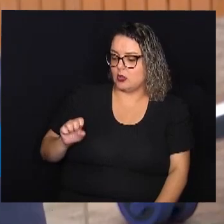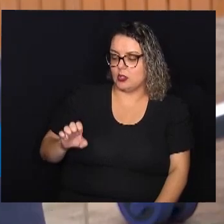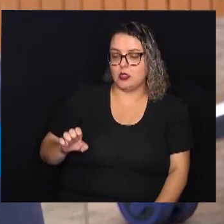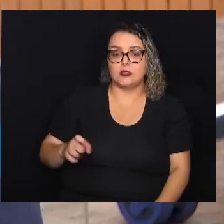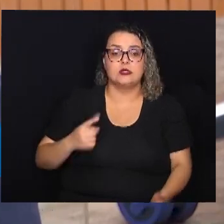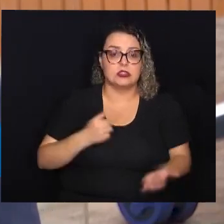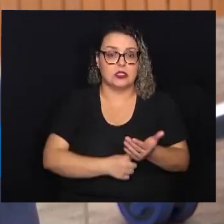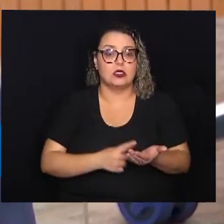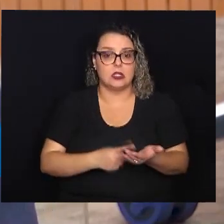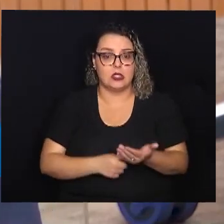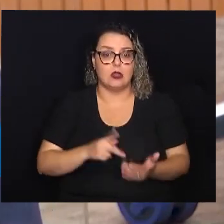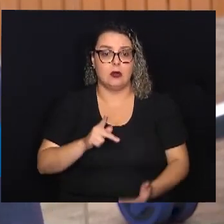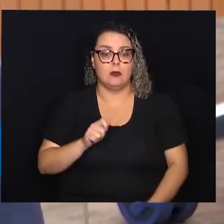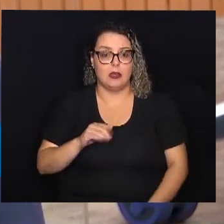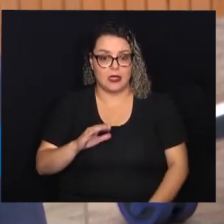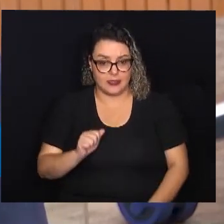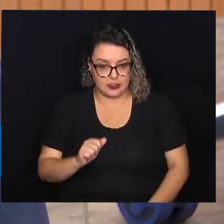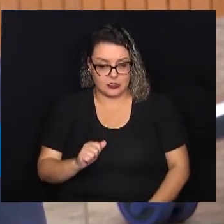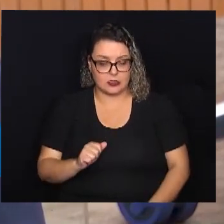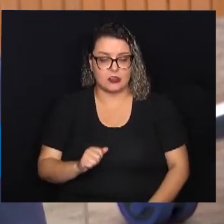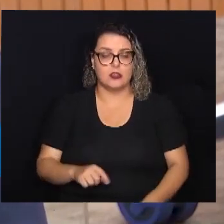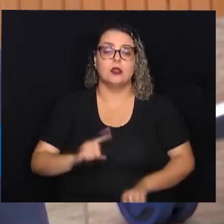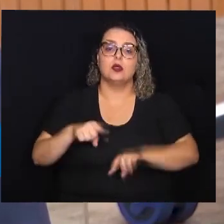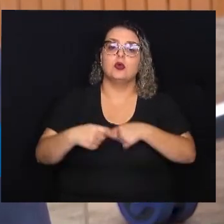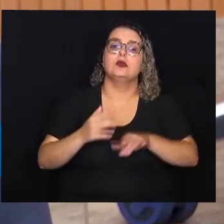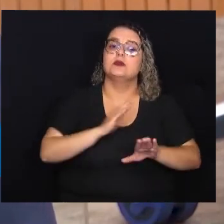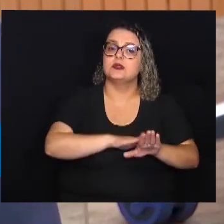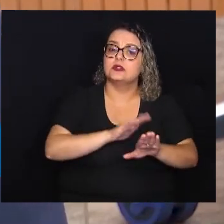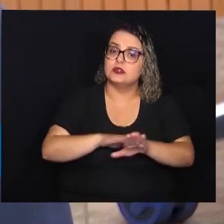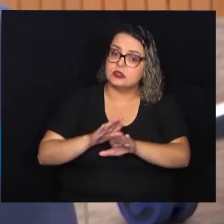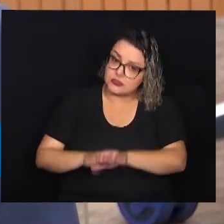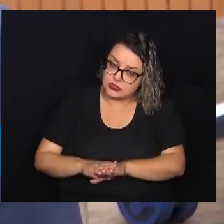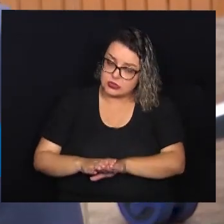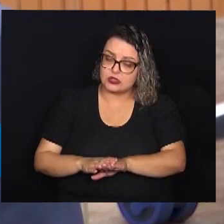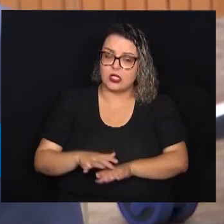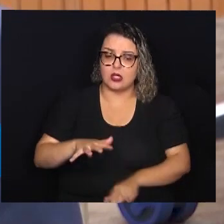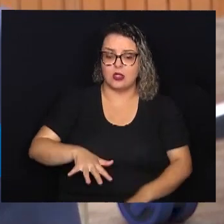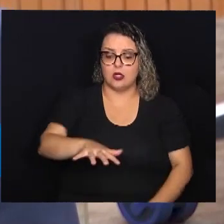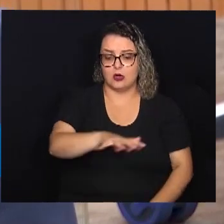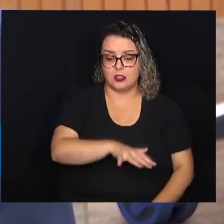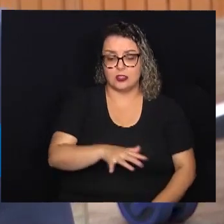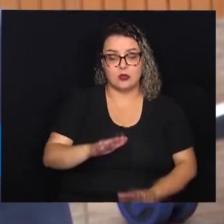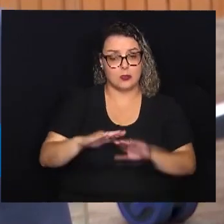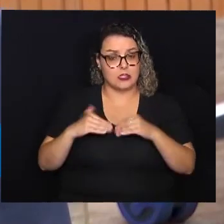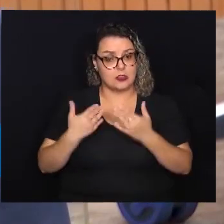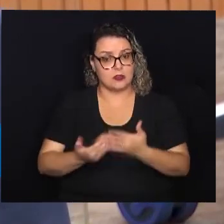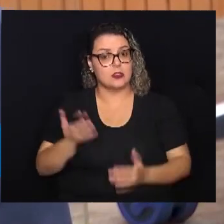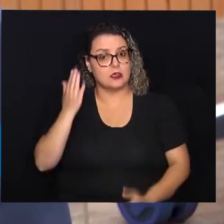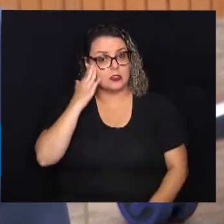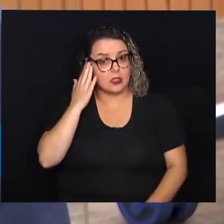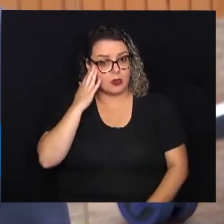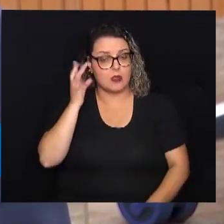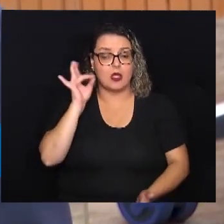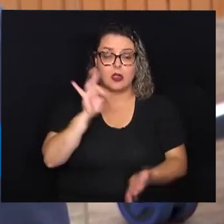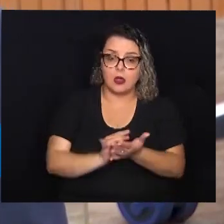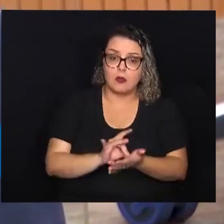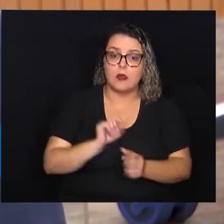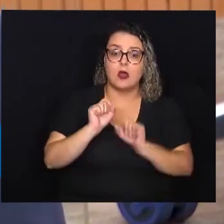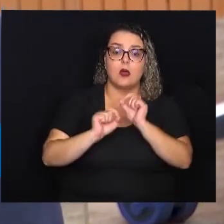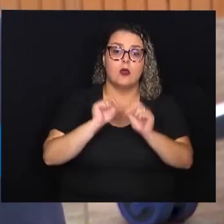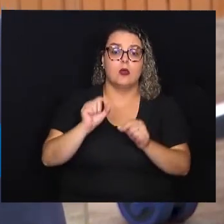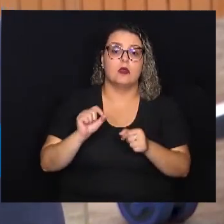um compromisso com a própria PAICA e outras entidades que atuam nessa área. Então, esse requerimento vem nesse sentido, saber realmente